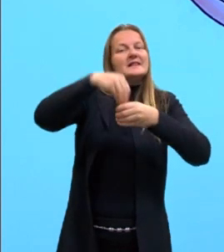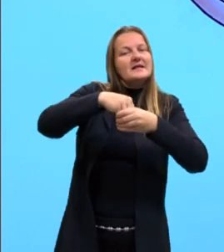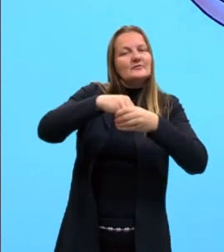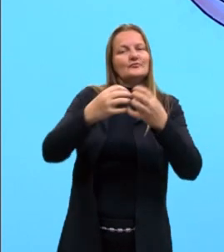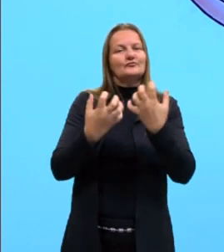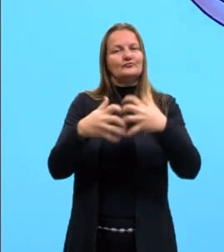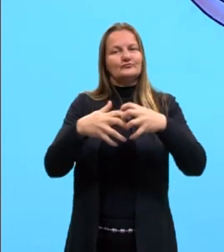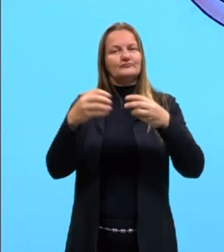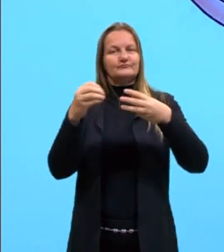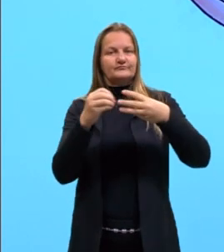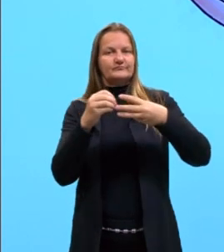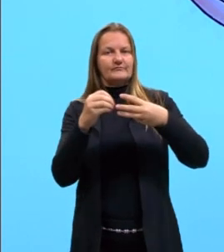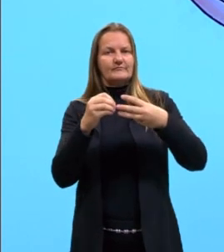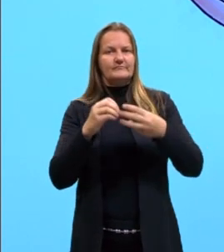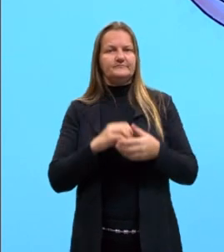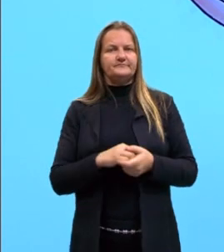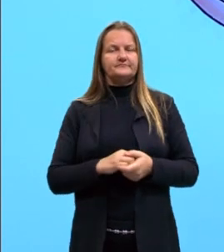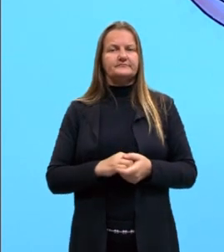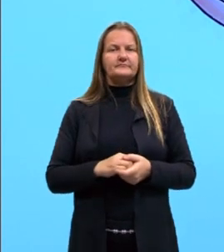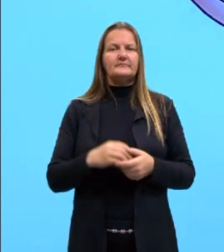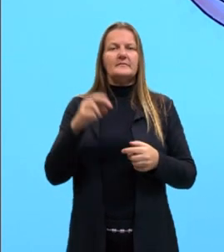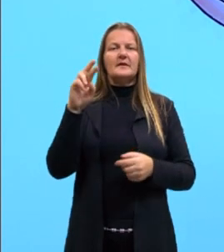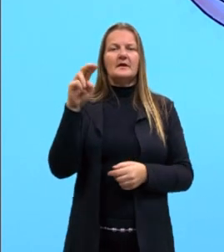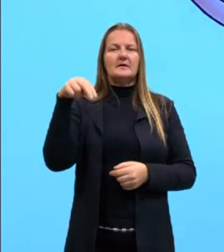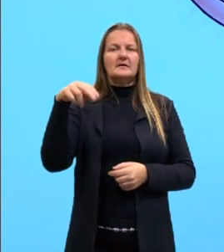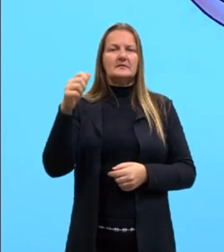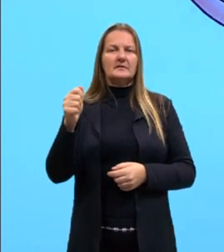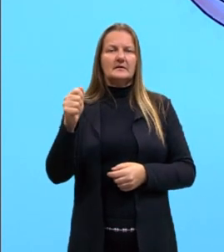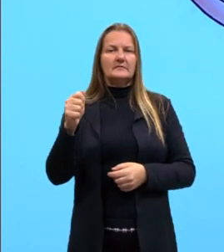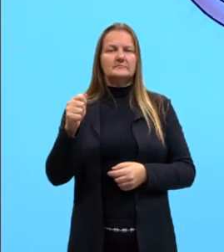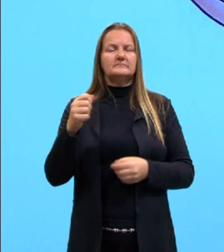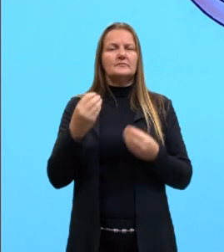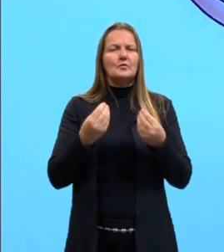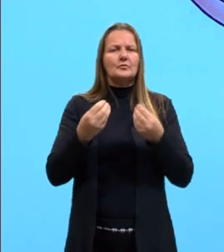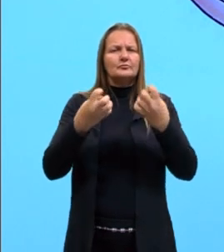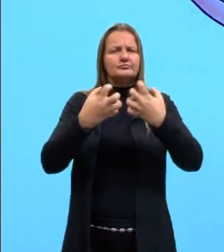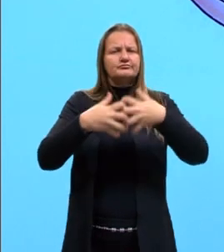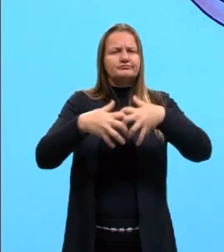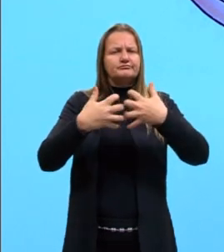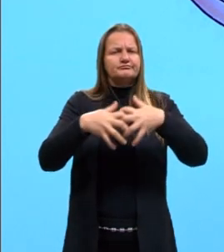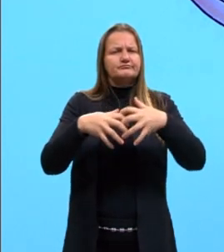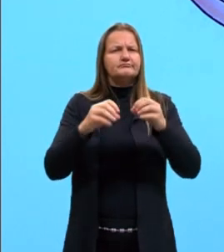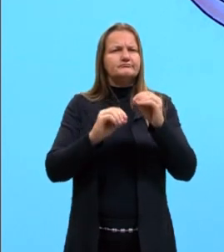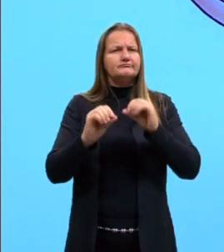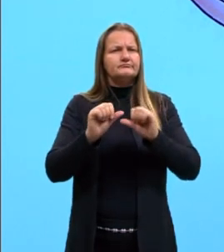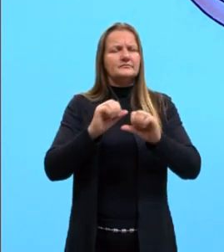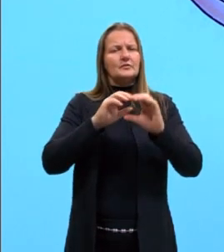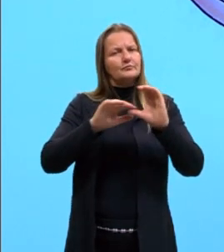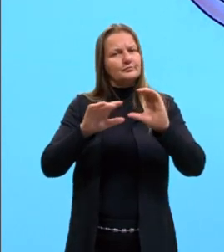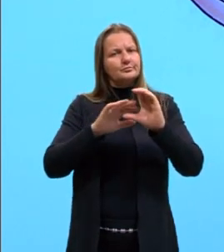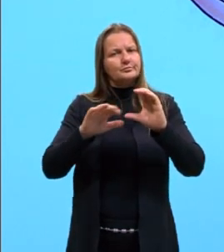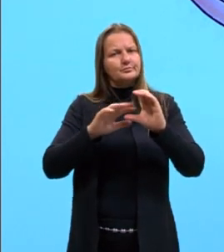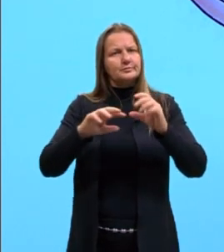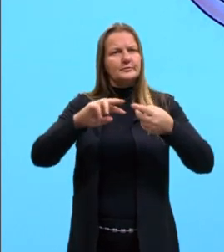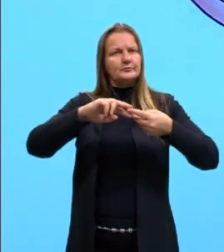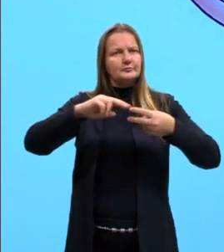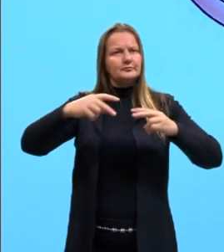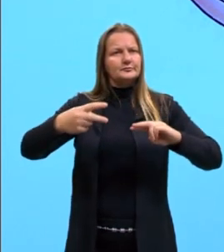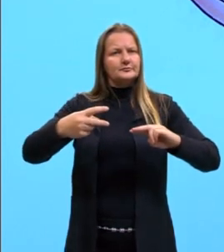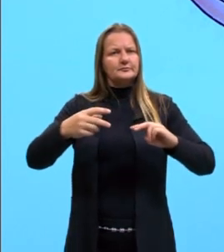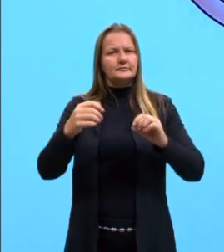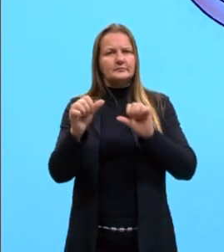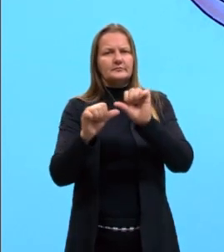Do RNA mensageiro, então, ele sai através do poro nuclear para o citoplasma. Lá no citoplasma,